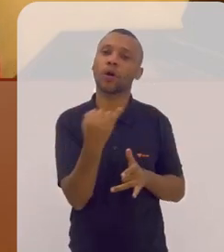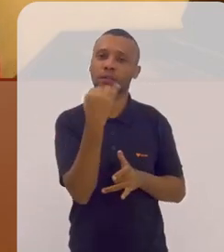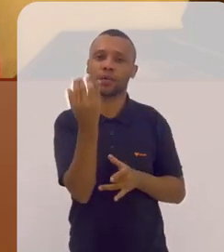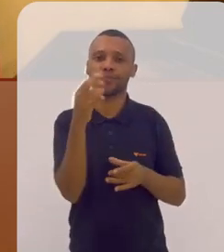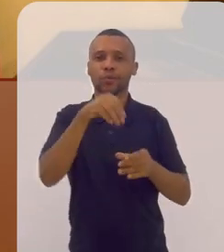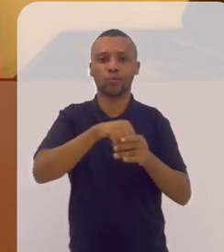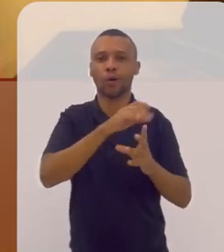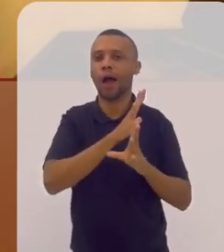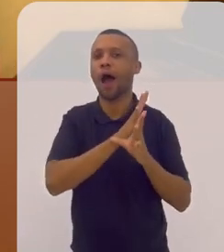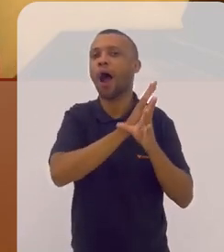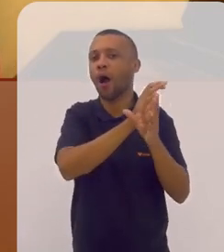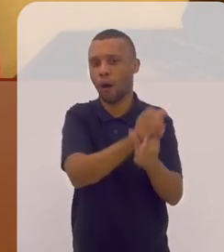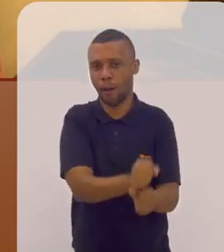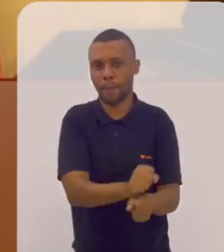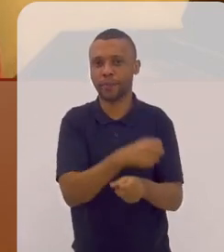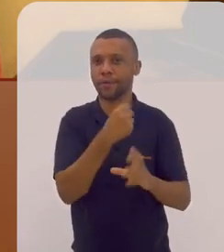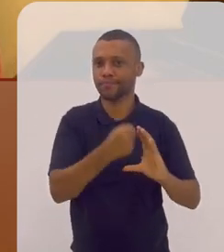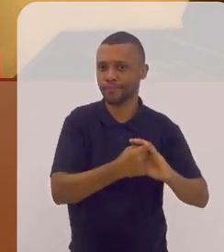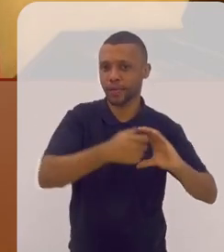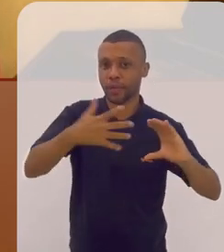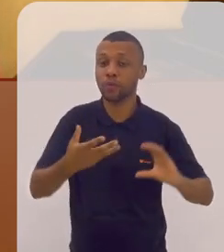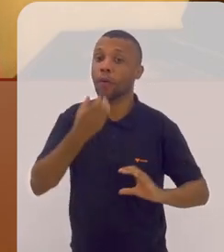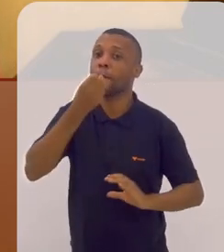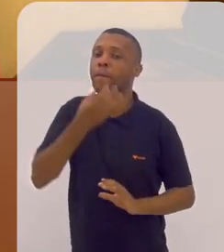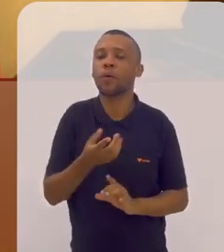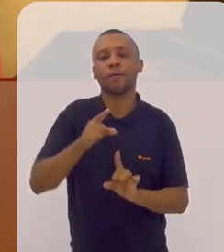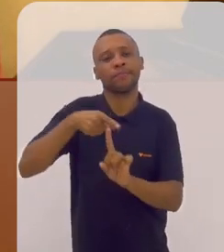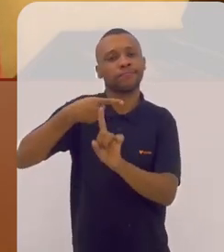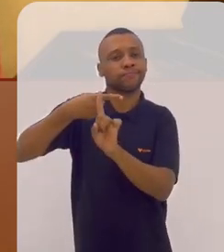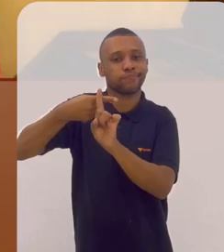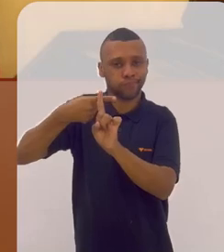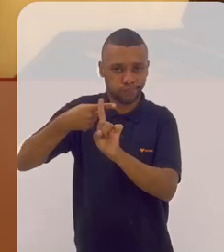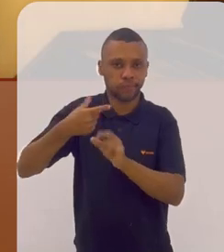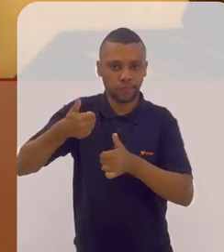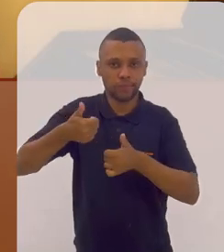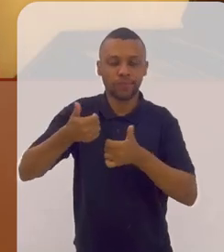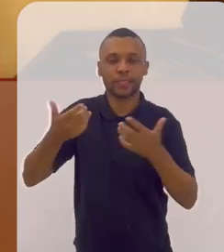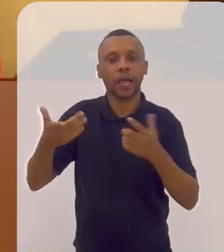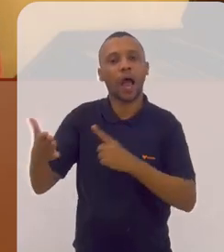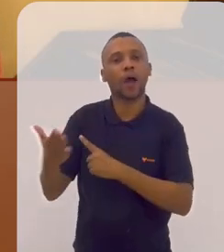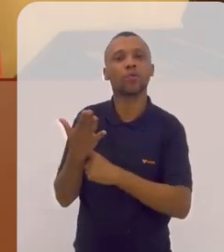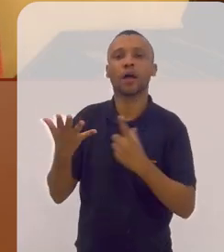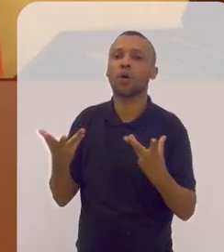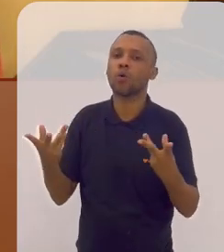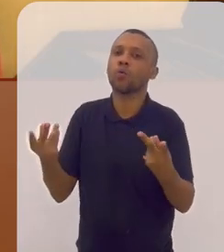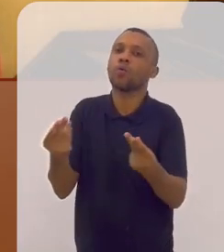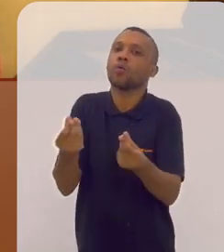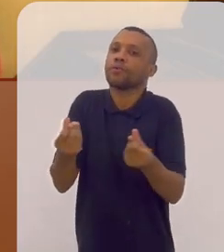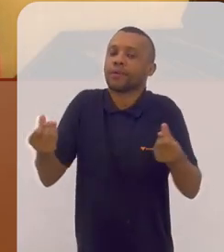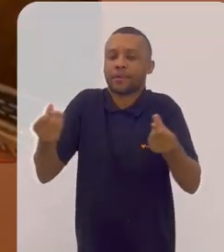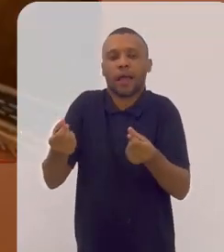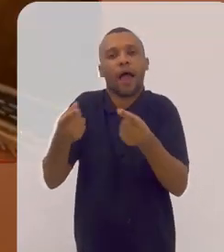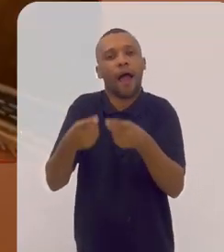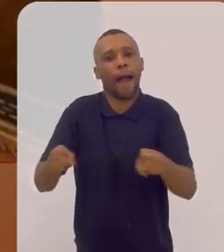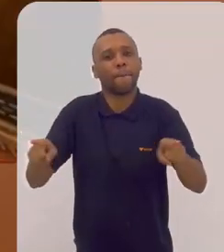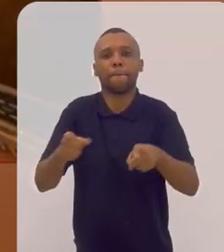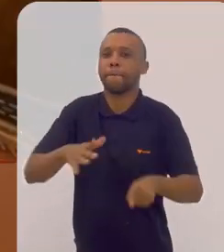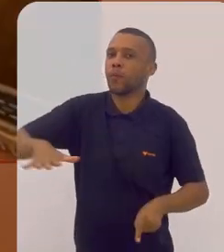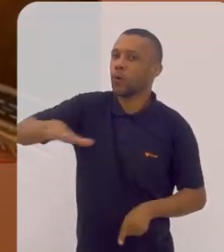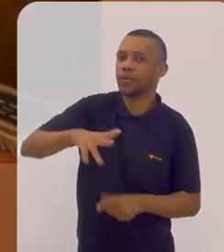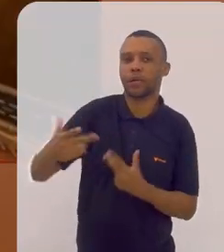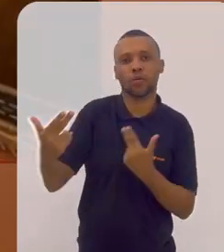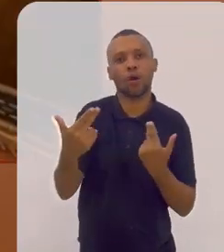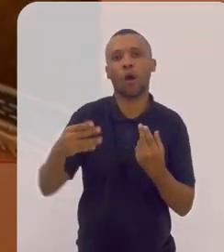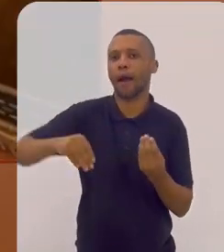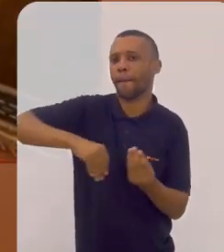Então, eu acho que é uma característica muito positiva e que enriquece a nossa música,